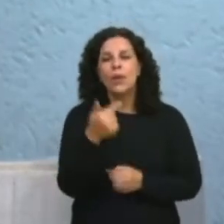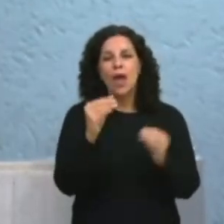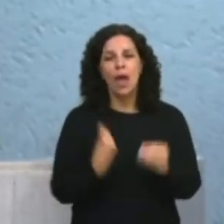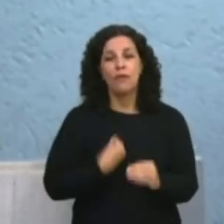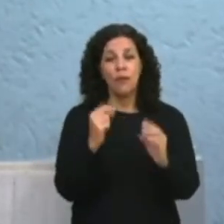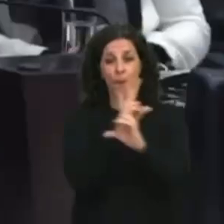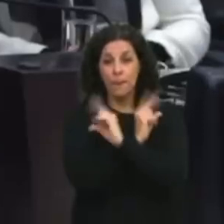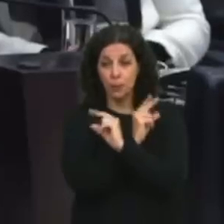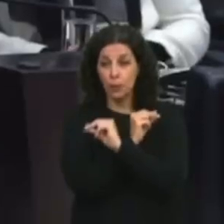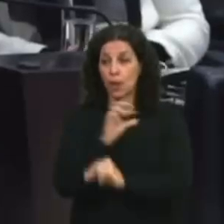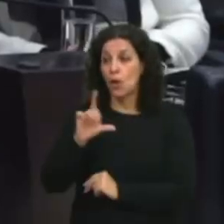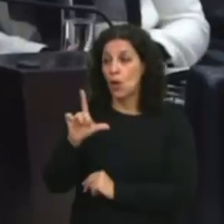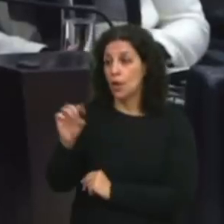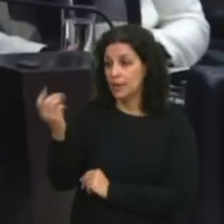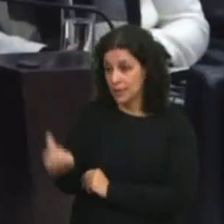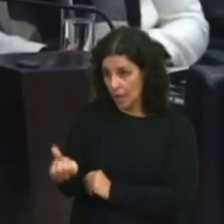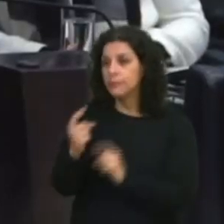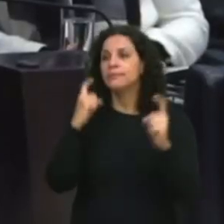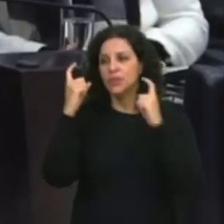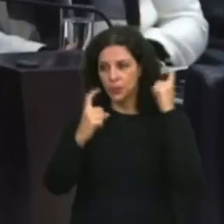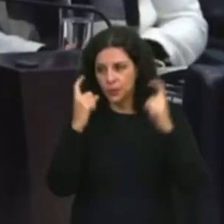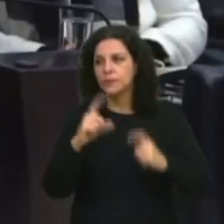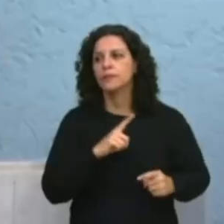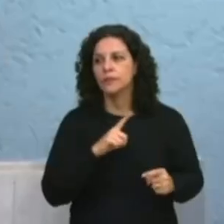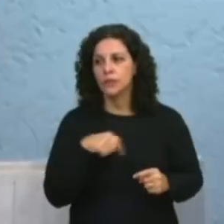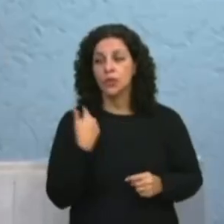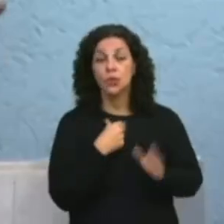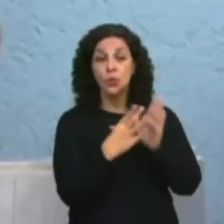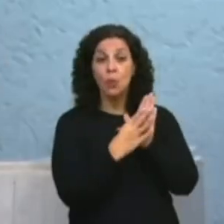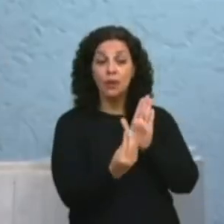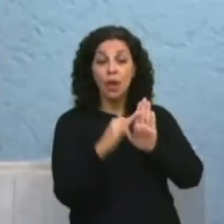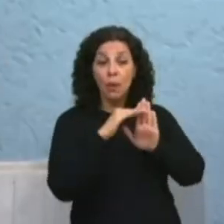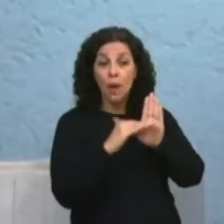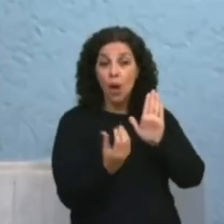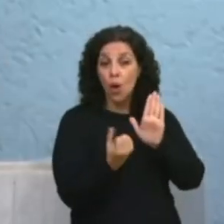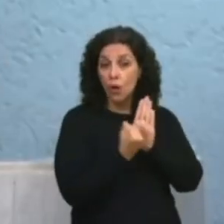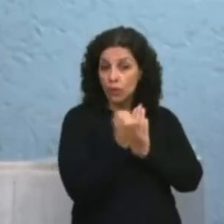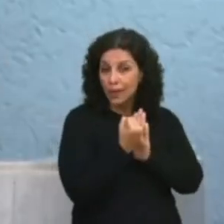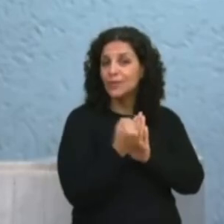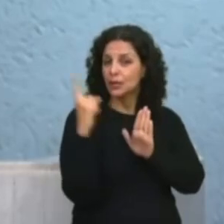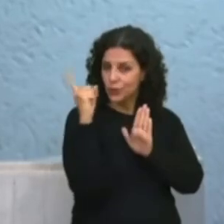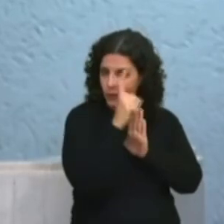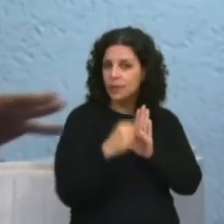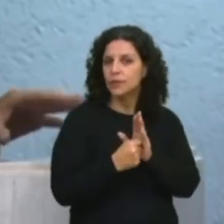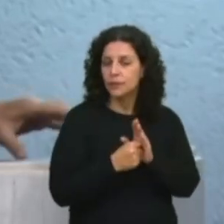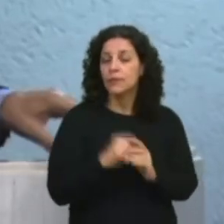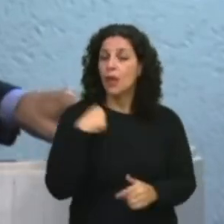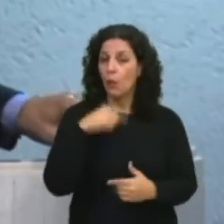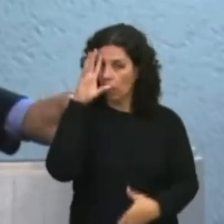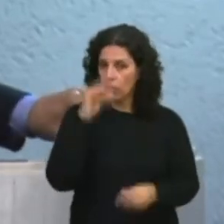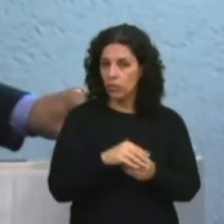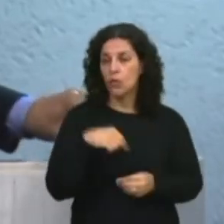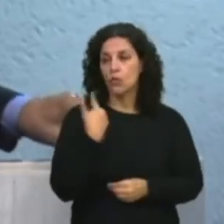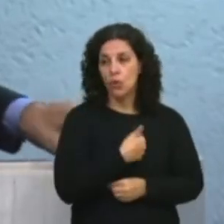lote 6 é muito preocupante, extremamente preocupante, a modelagem dele. Eu entendo assim, ou